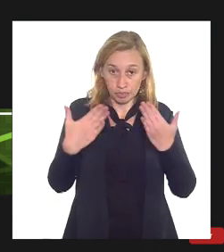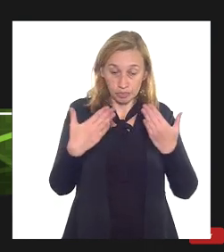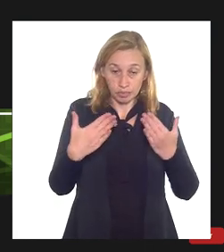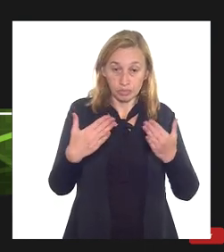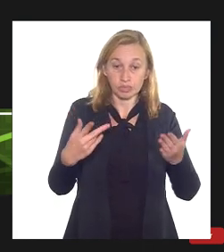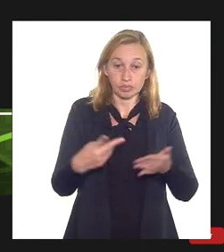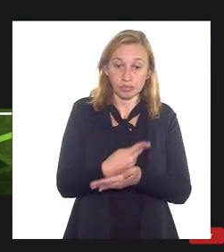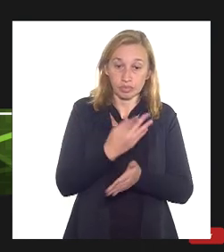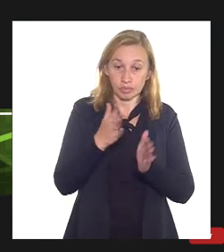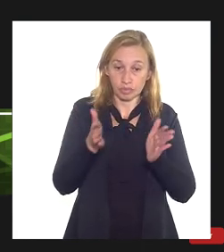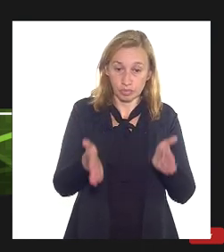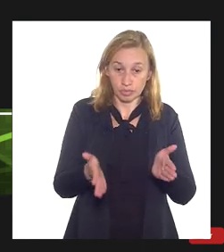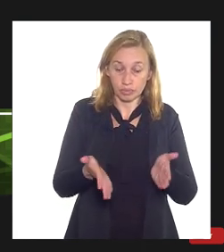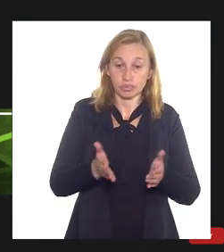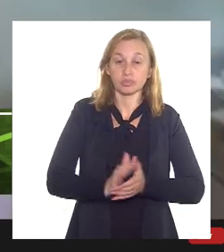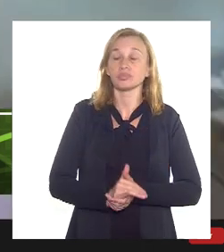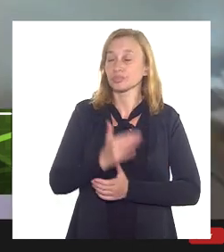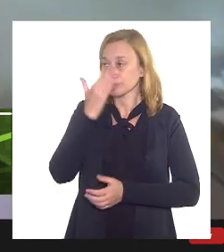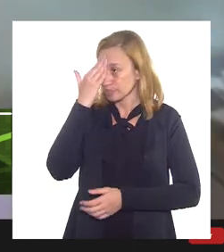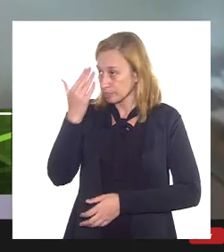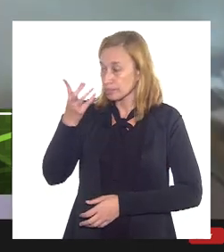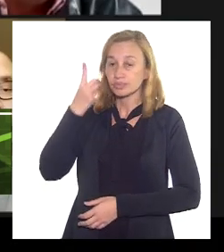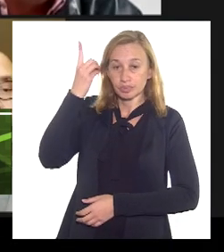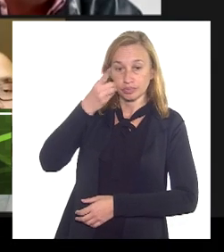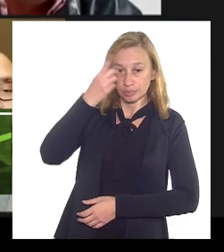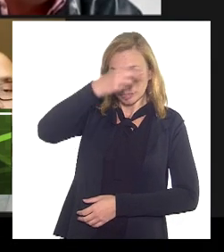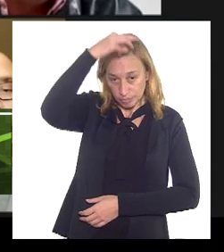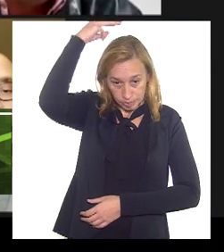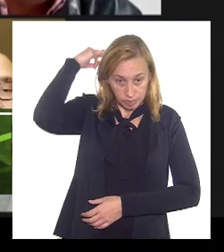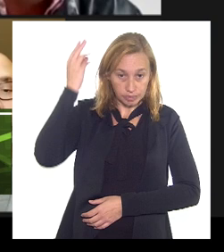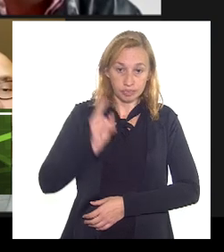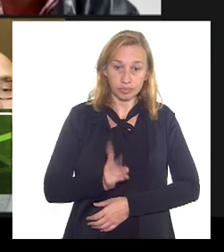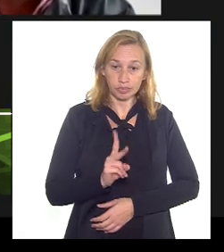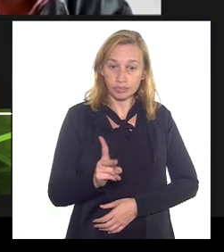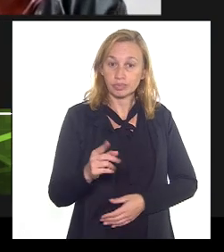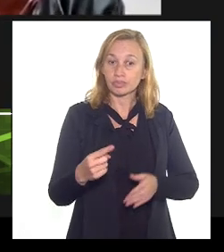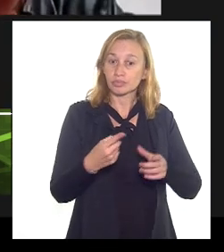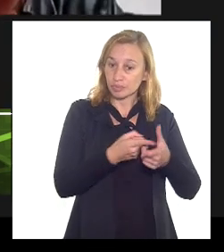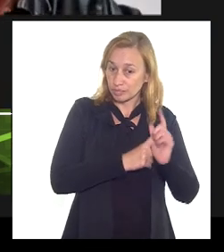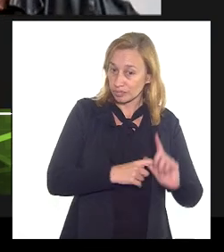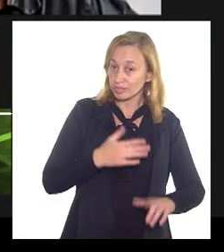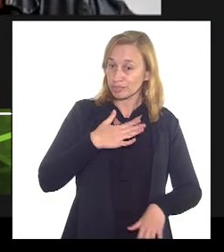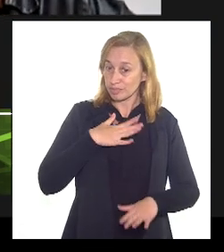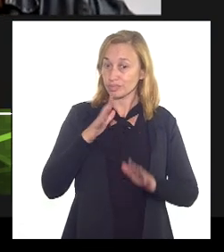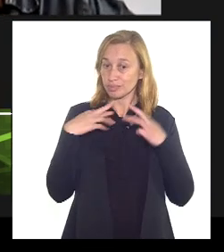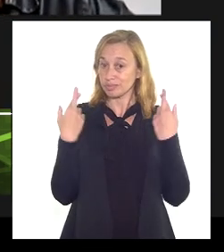realizadas agora obrigado deputado Márcio o senhor continua me devendo uma reunião